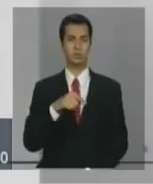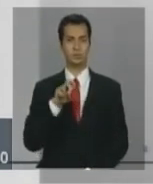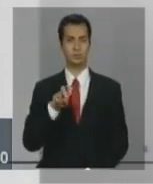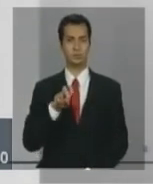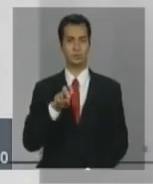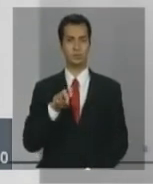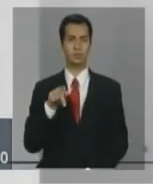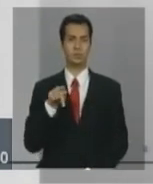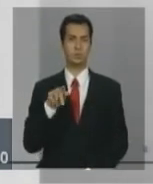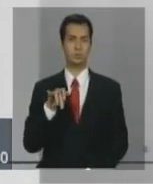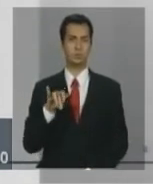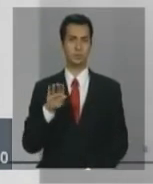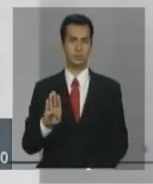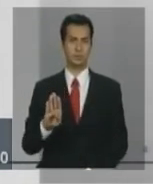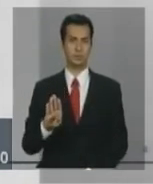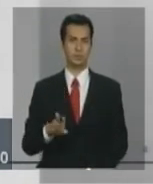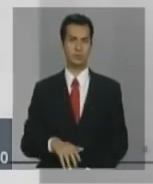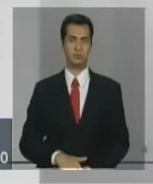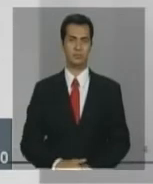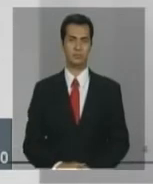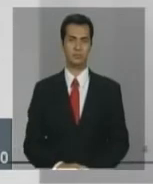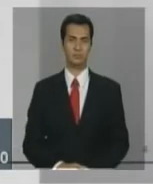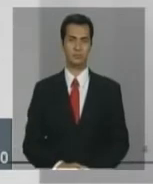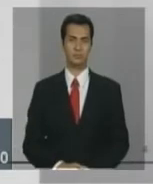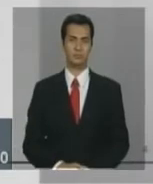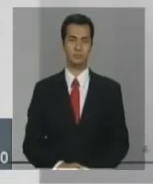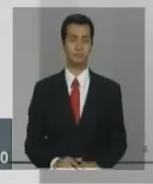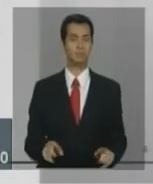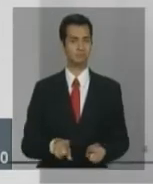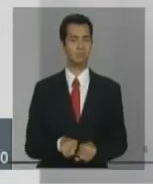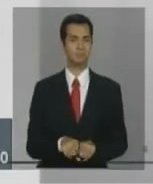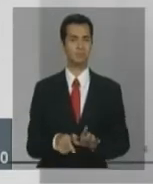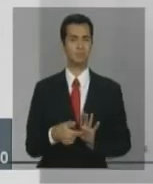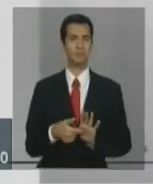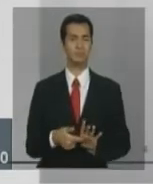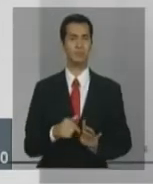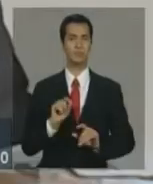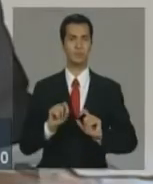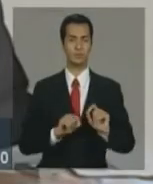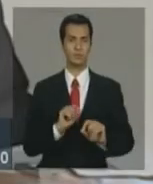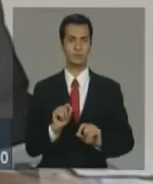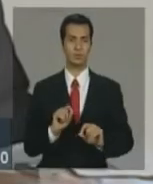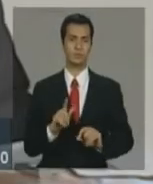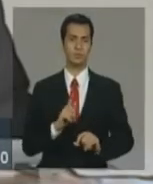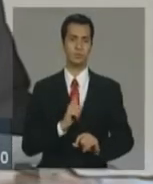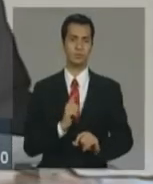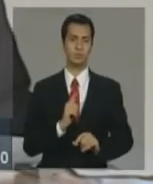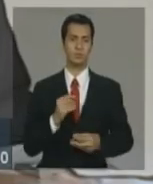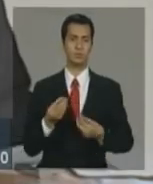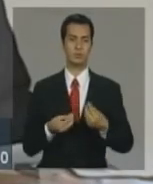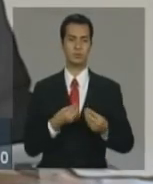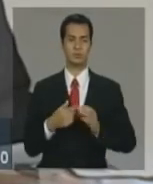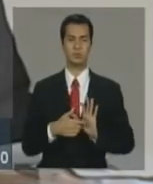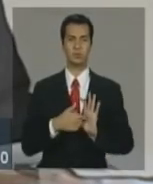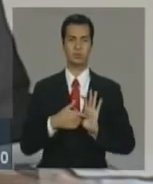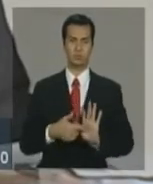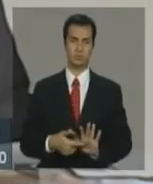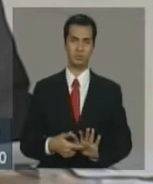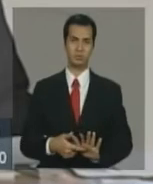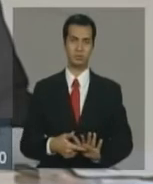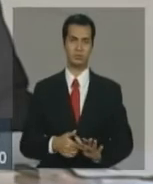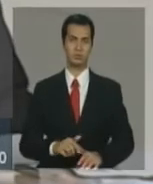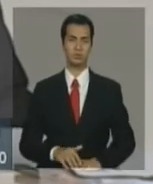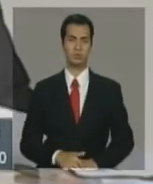como também uma demonstração de que, do ponto de vista da projeção do